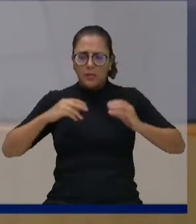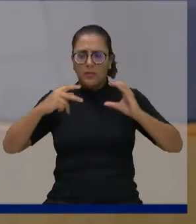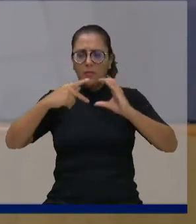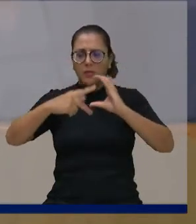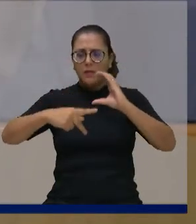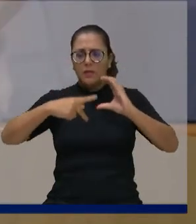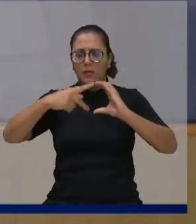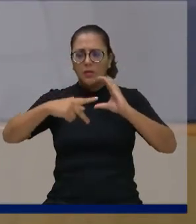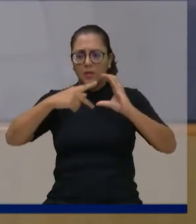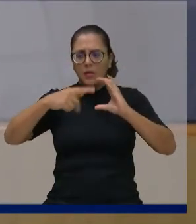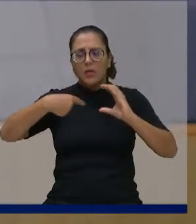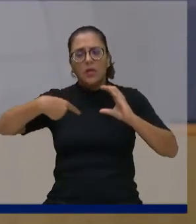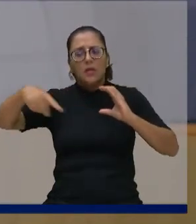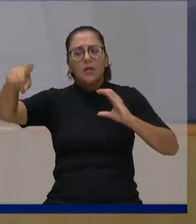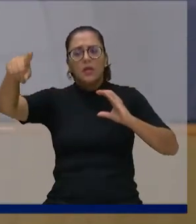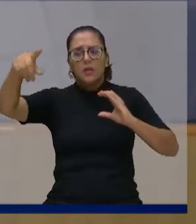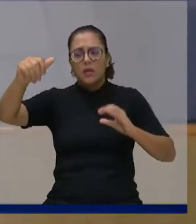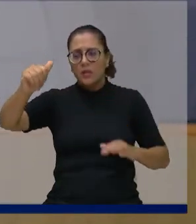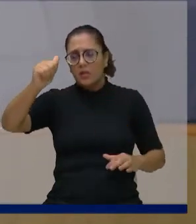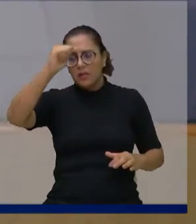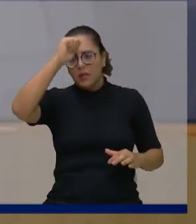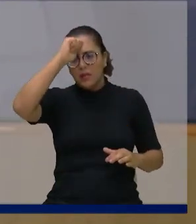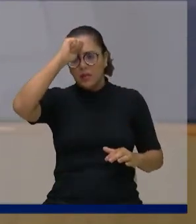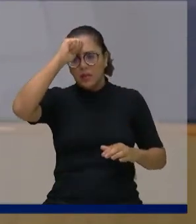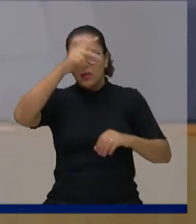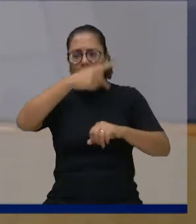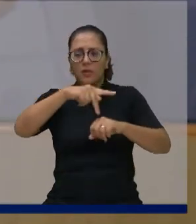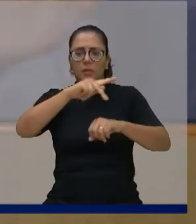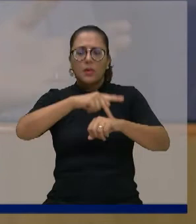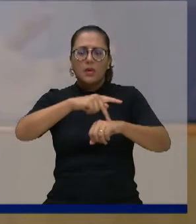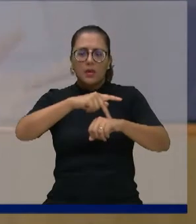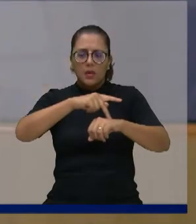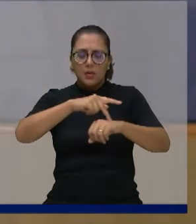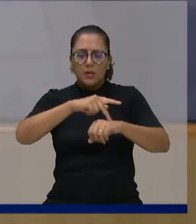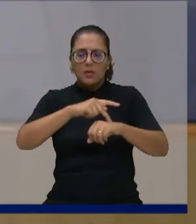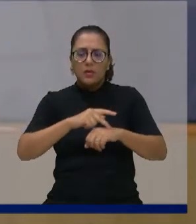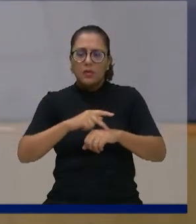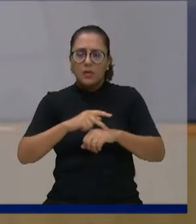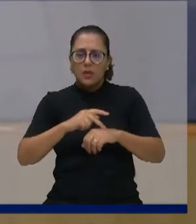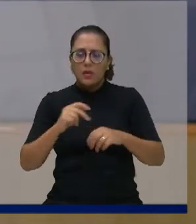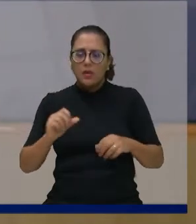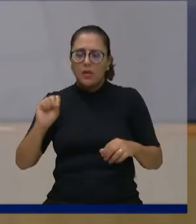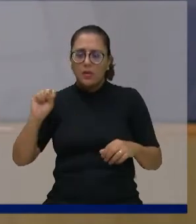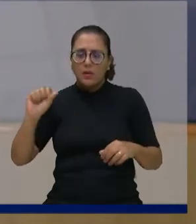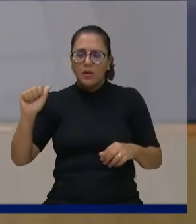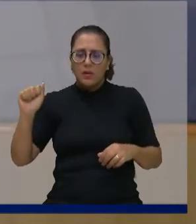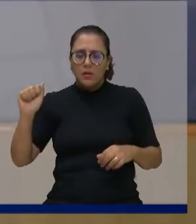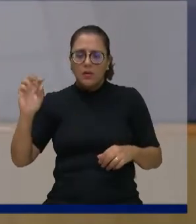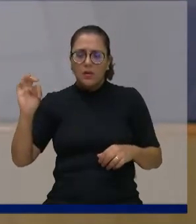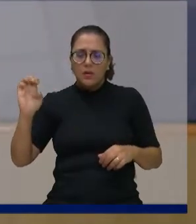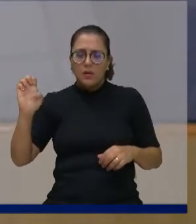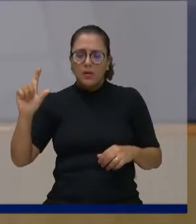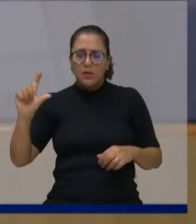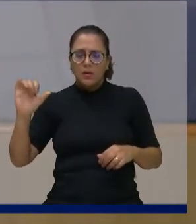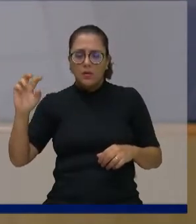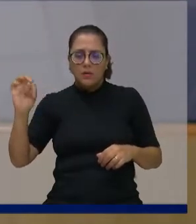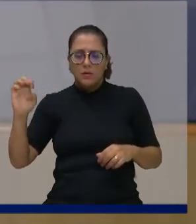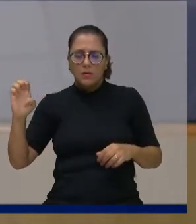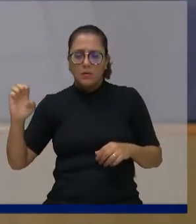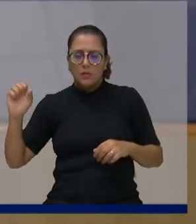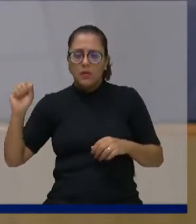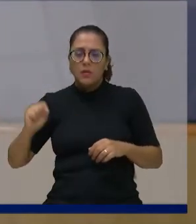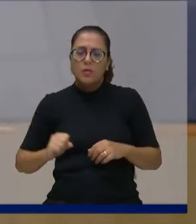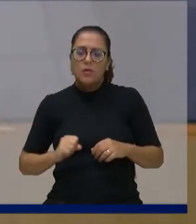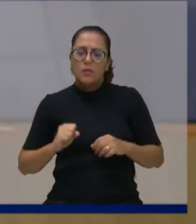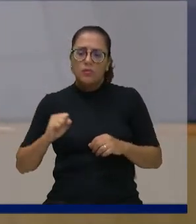não fossem até a Índia para exigiar, então, o lançamento do satélite. Ah, mas por que o vereador não pagou a passagem do